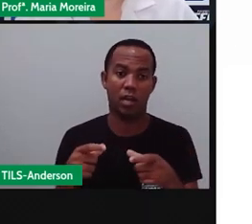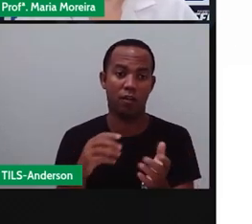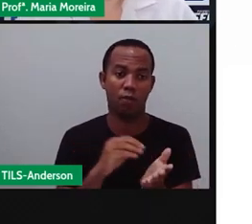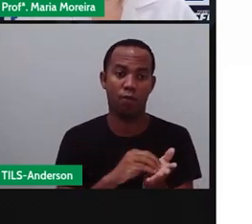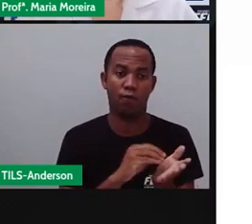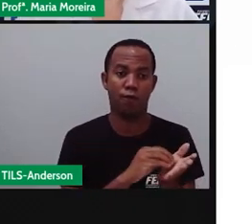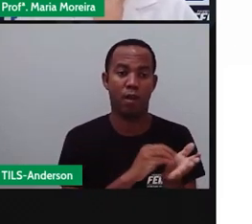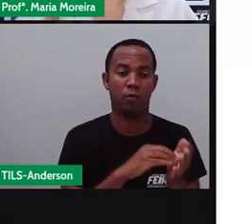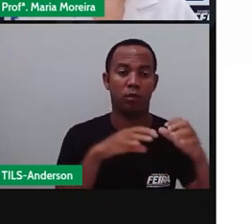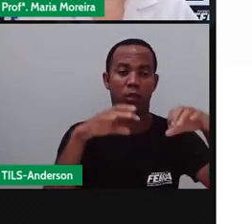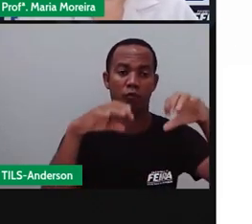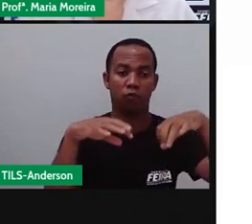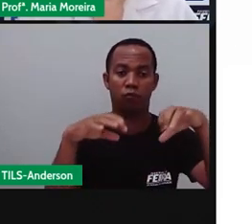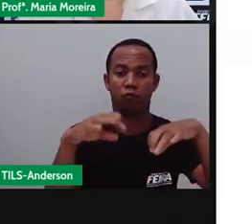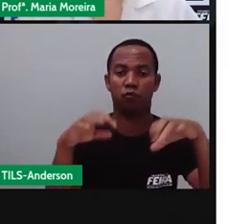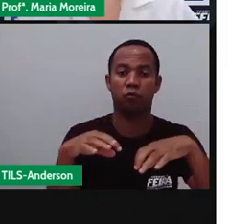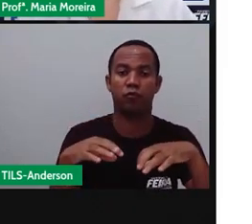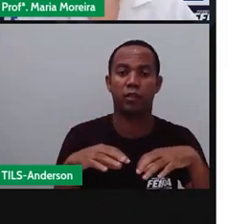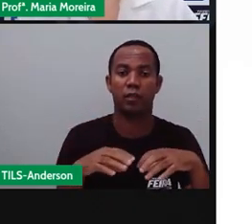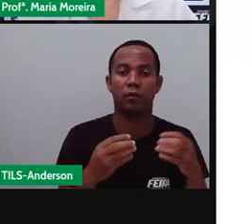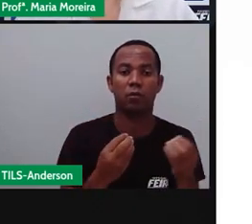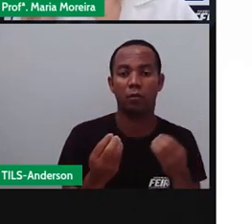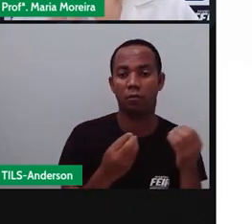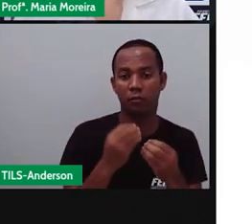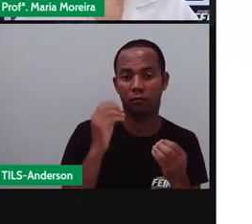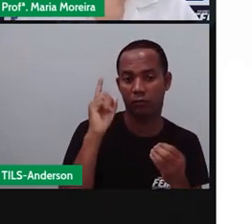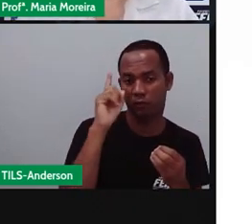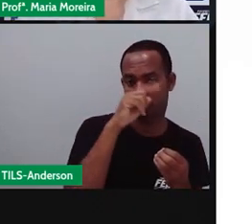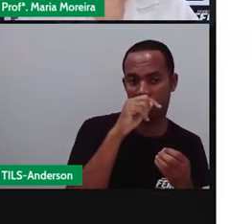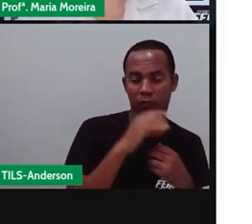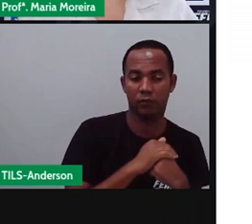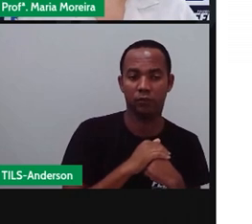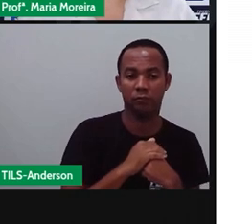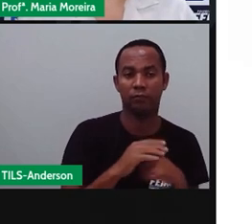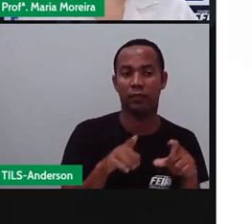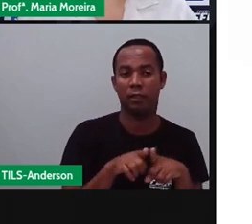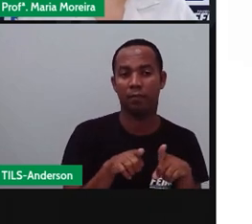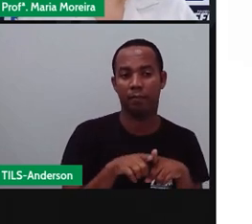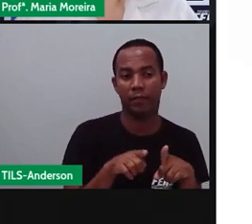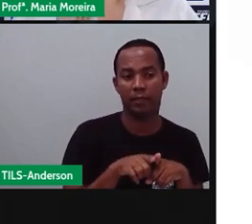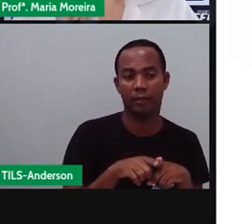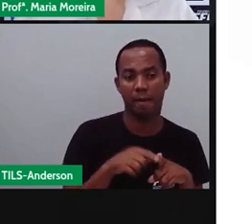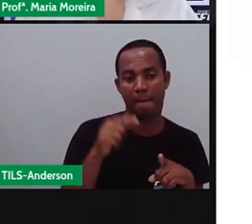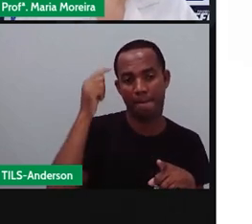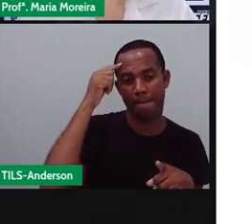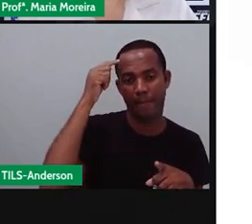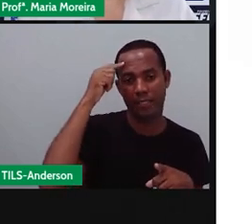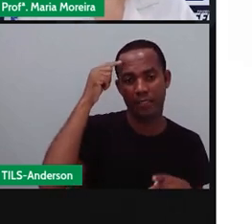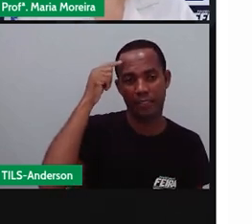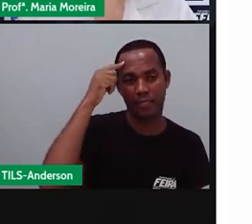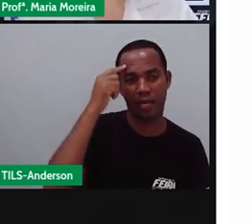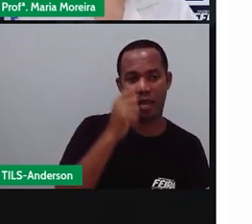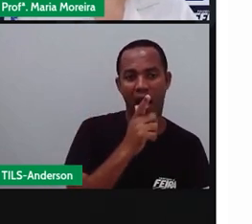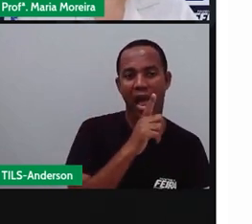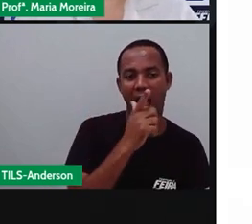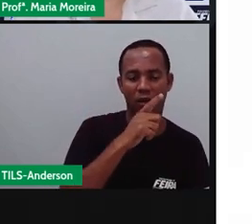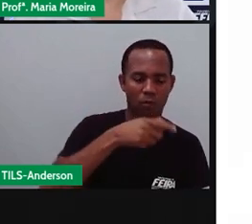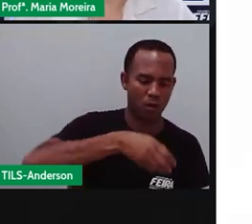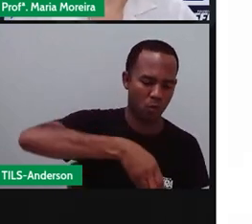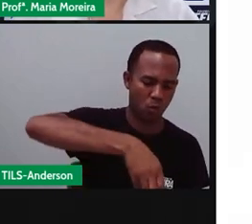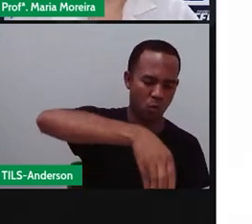a chuva, ela é bem mais difícil. O a gente pode fazer? Pensar em quê? Em irrigação. Você sabe o que é irrigação?